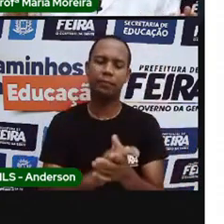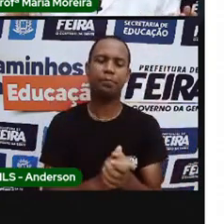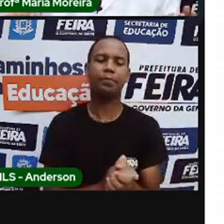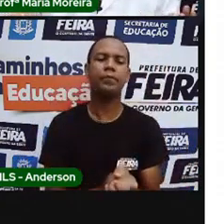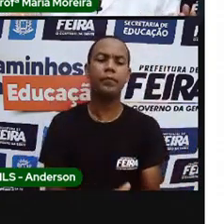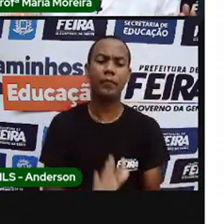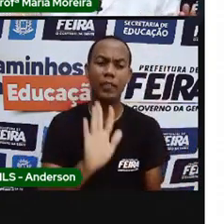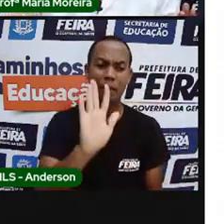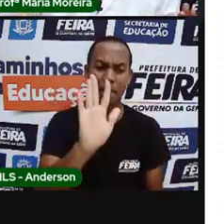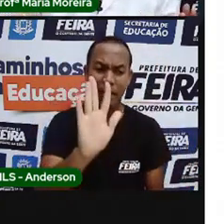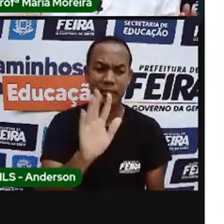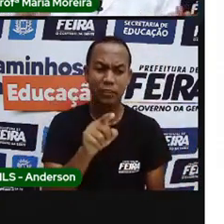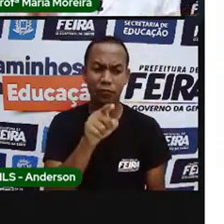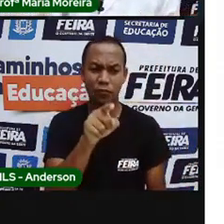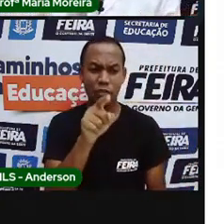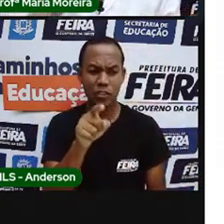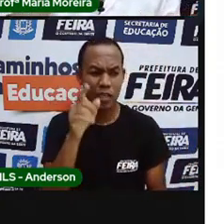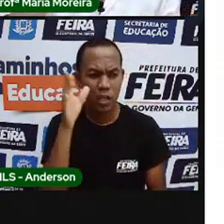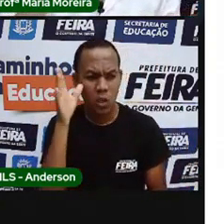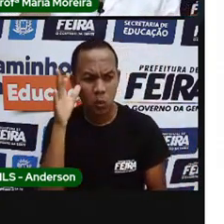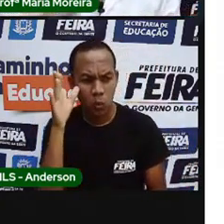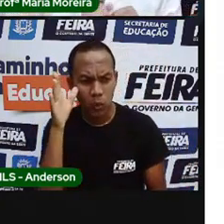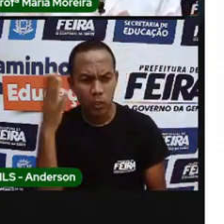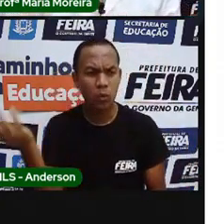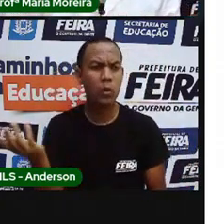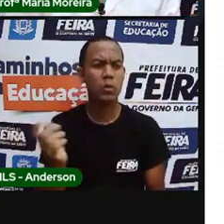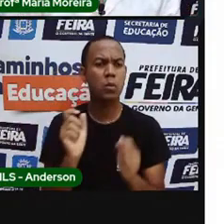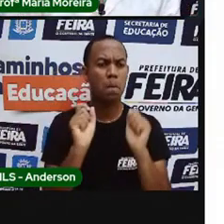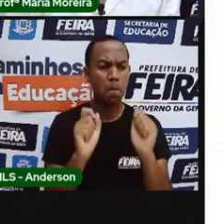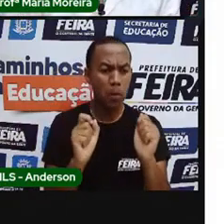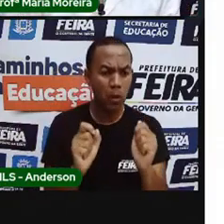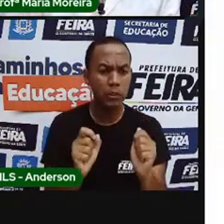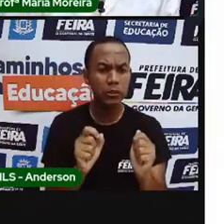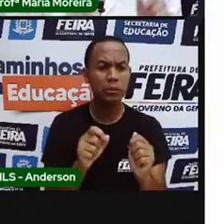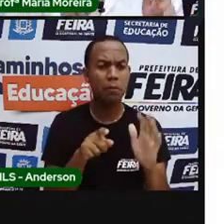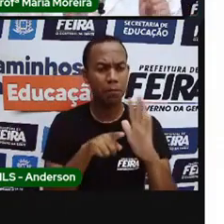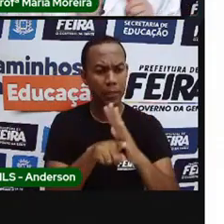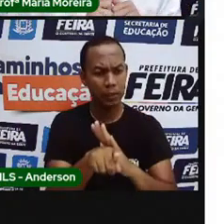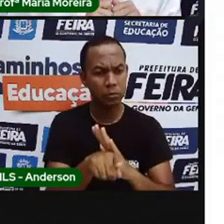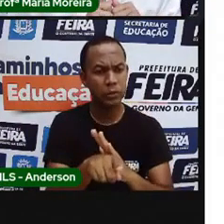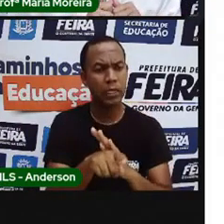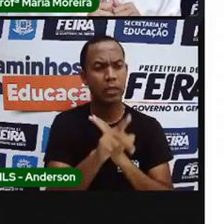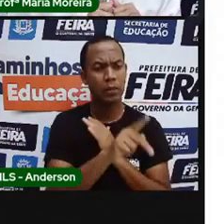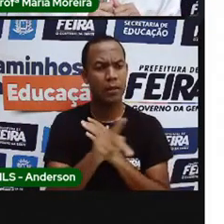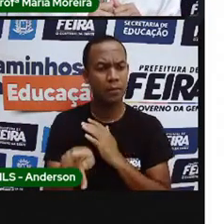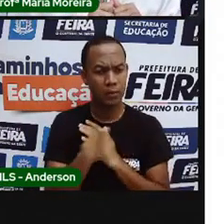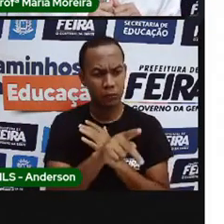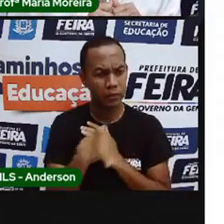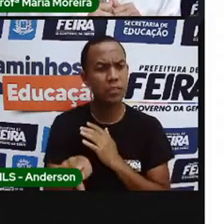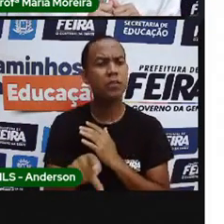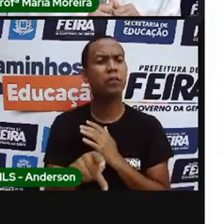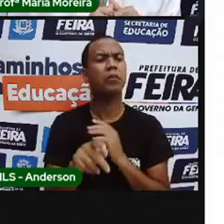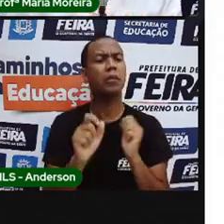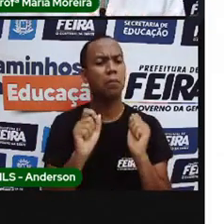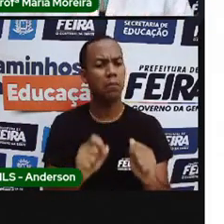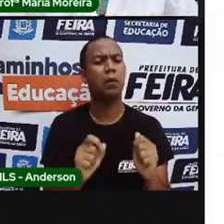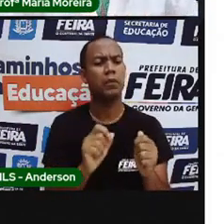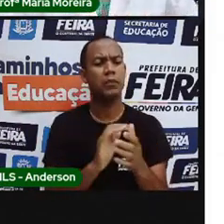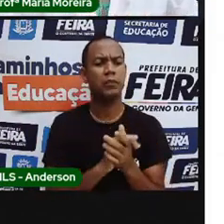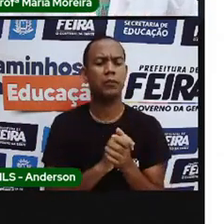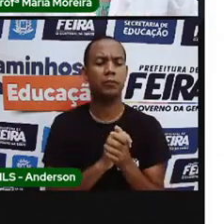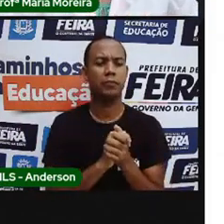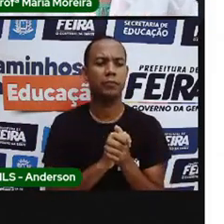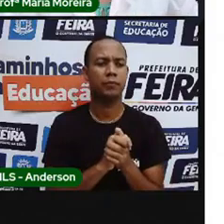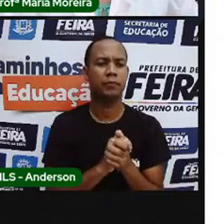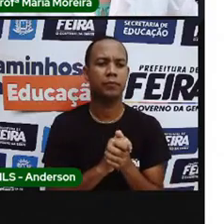Mas, se vocês ficarem curiosos demais, podem perguntar para o professor de vocês. Tirem as dúvidas com os professores de vocês aí, certo?